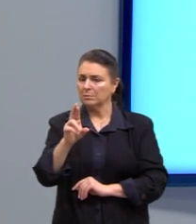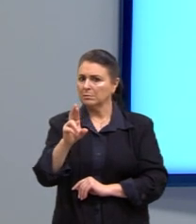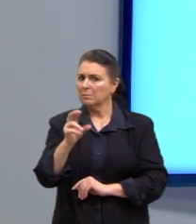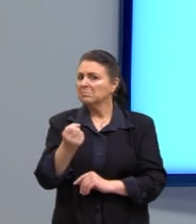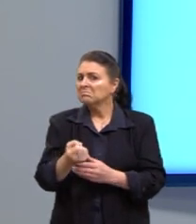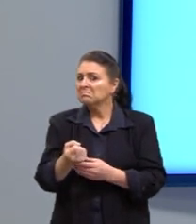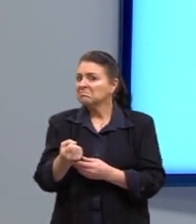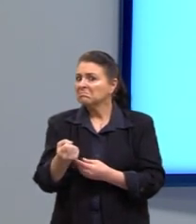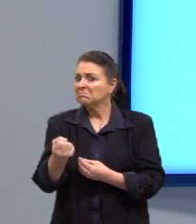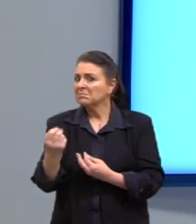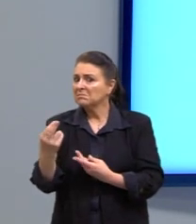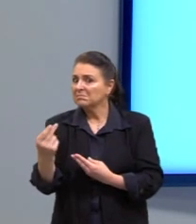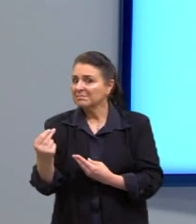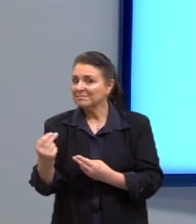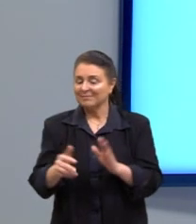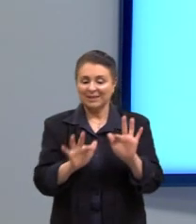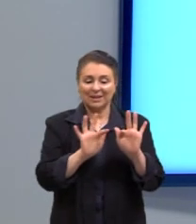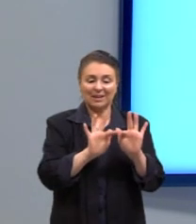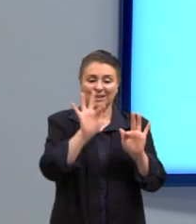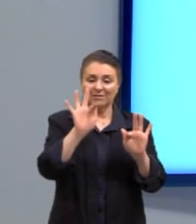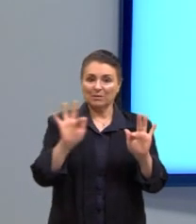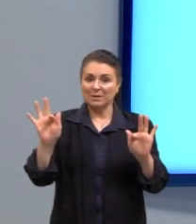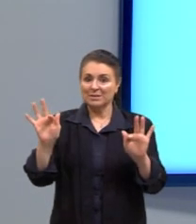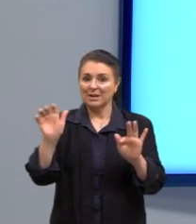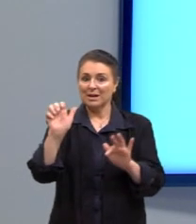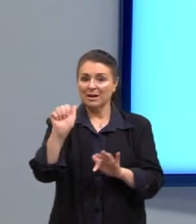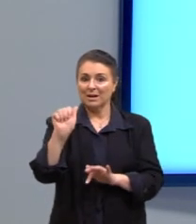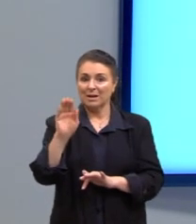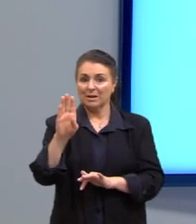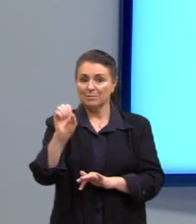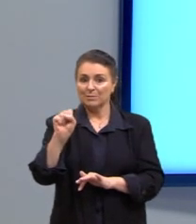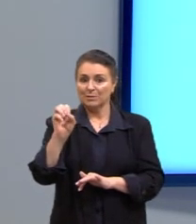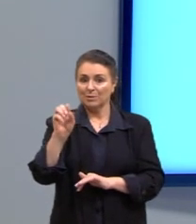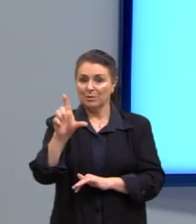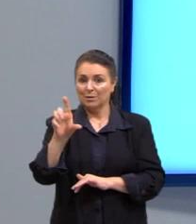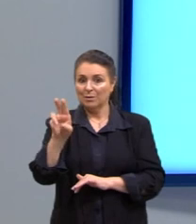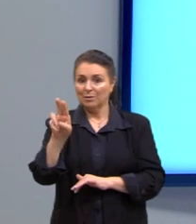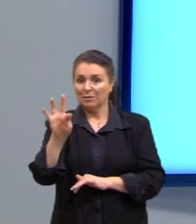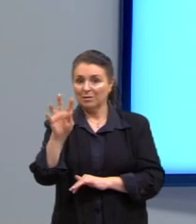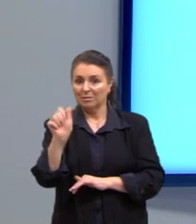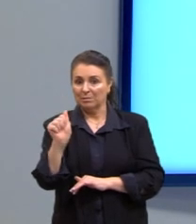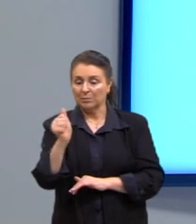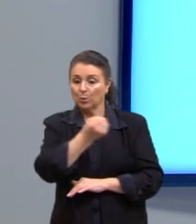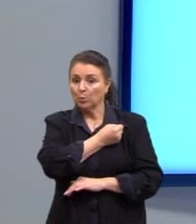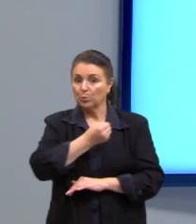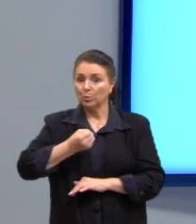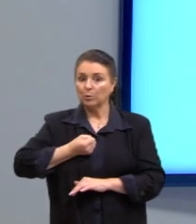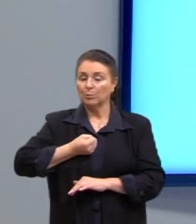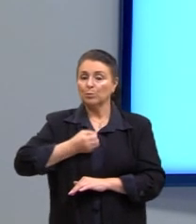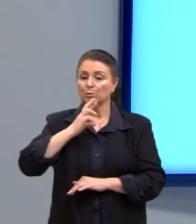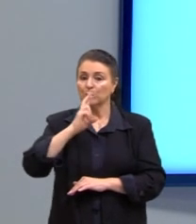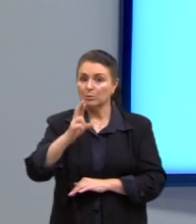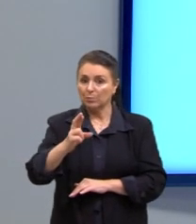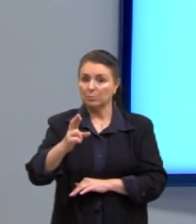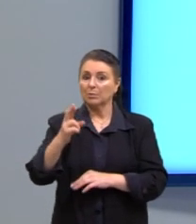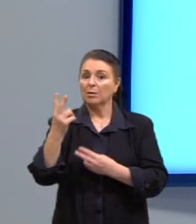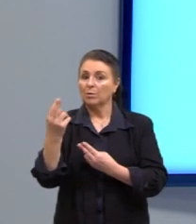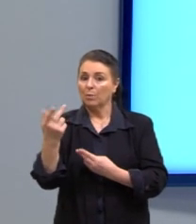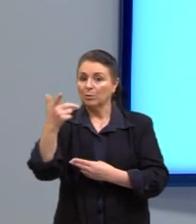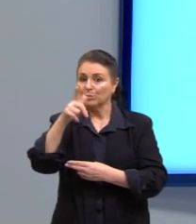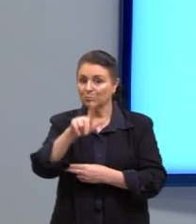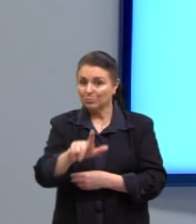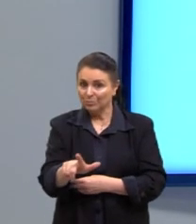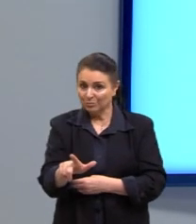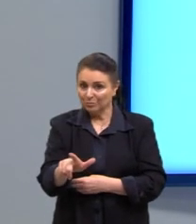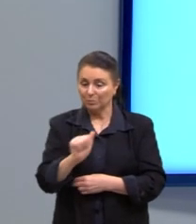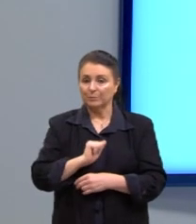é a nossa frequência absoluta. Foi o número de respostas que eu tive ali repetida, né. Agora, se